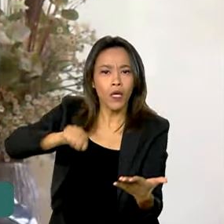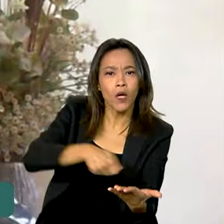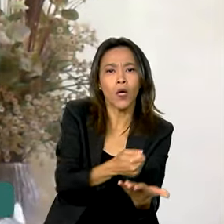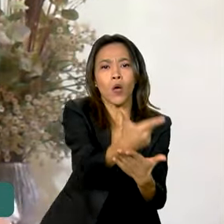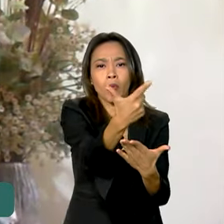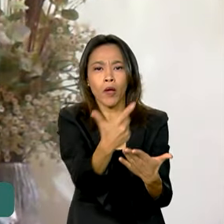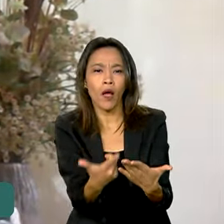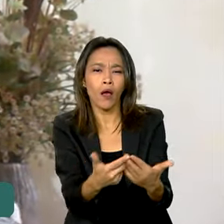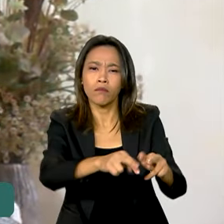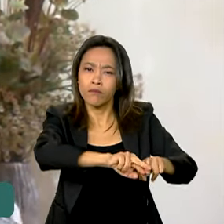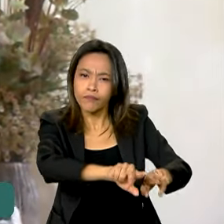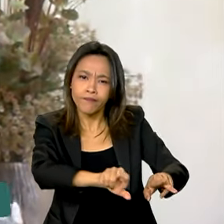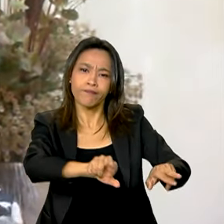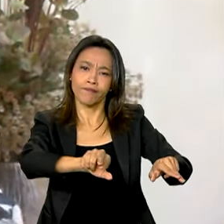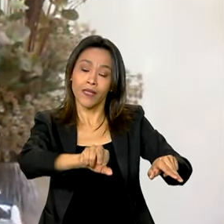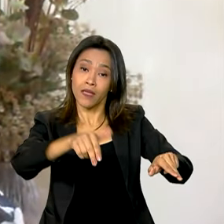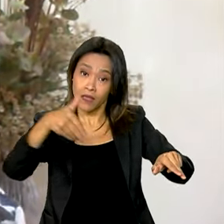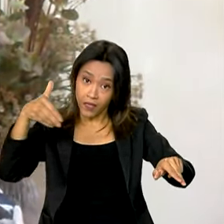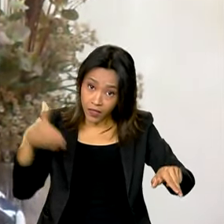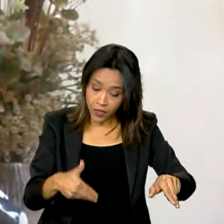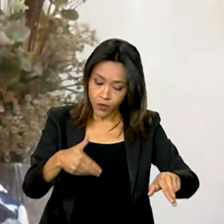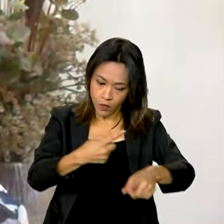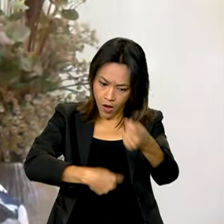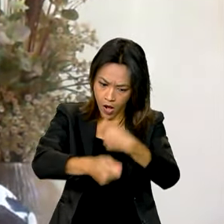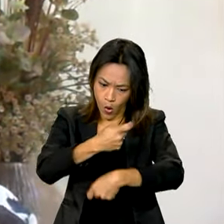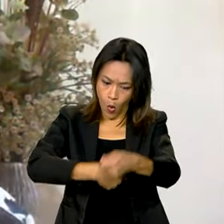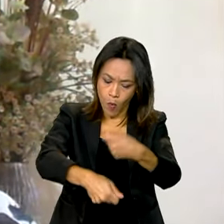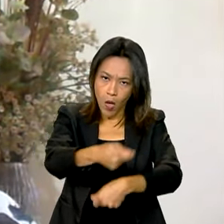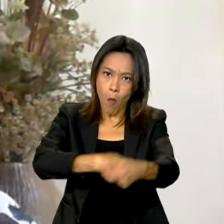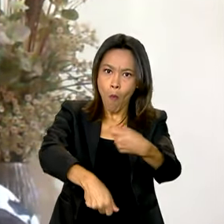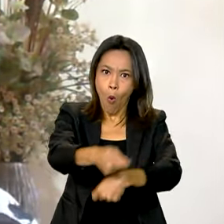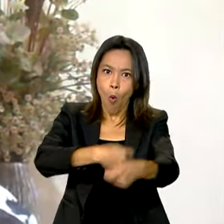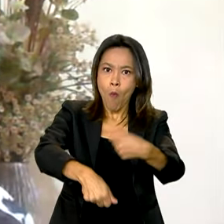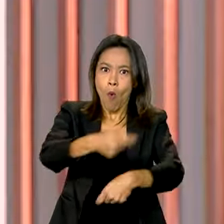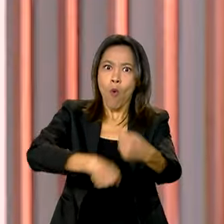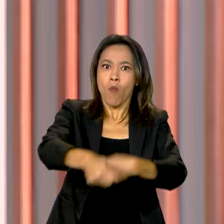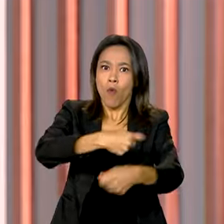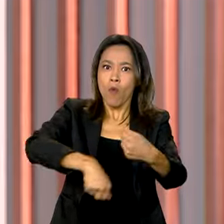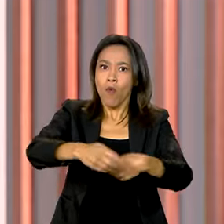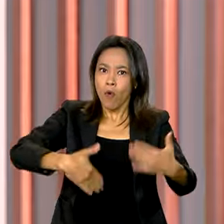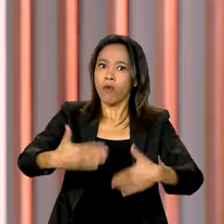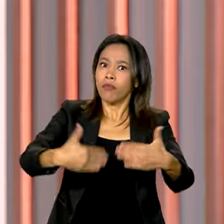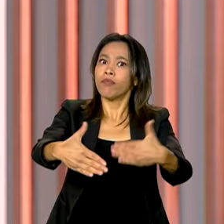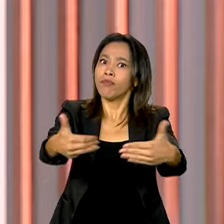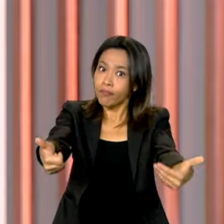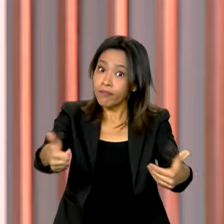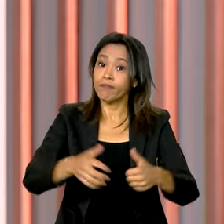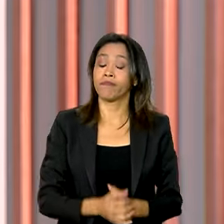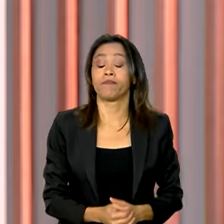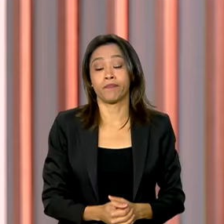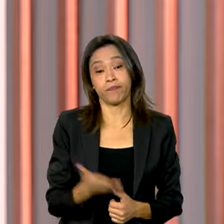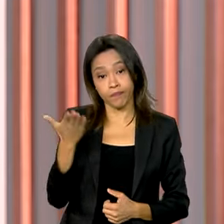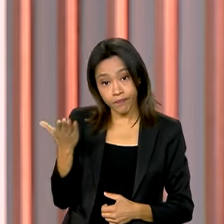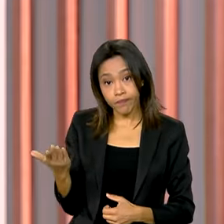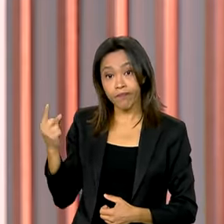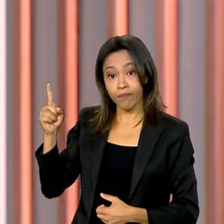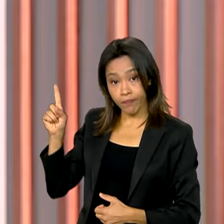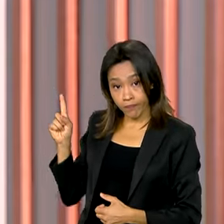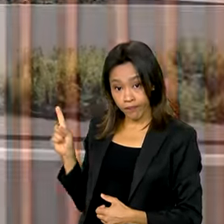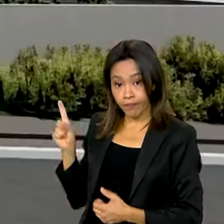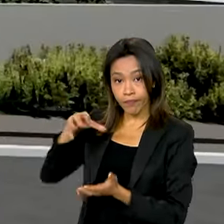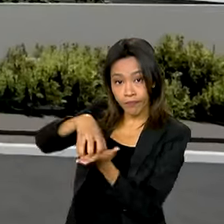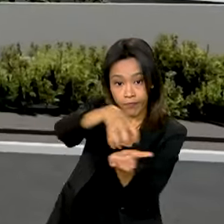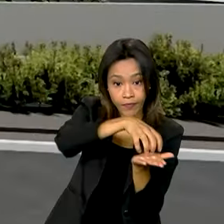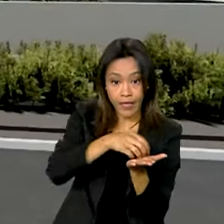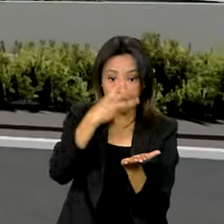serviços e isso faz com que a economia vá se desenvolvendo veja a seguir 30 centros de